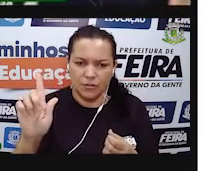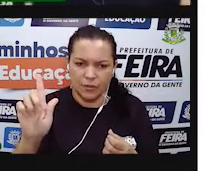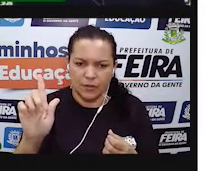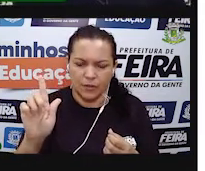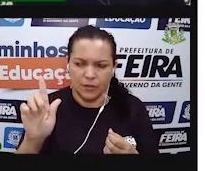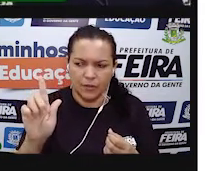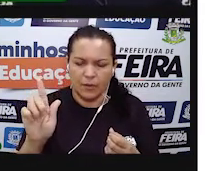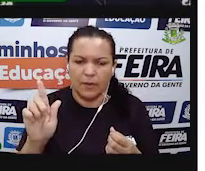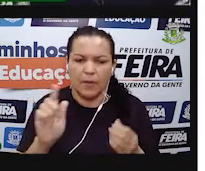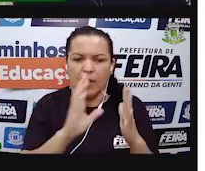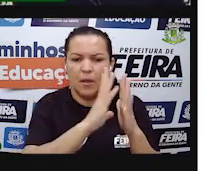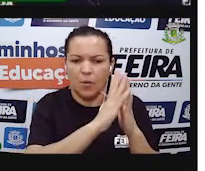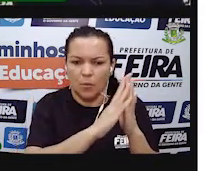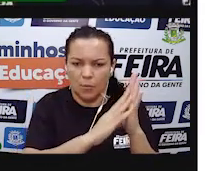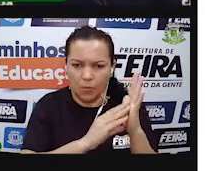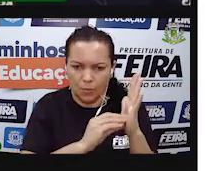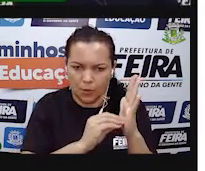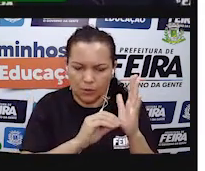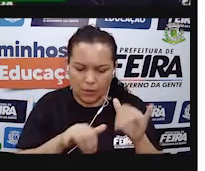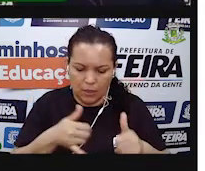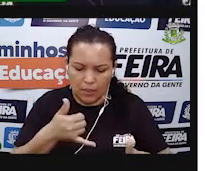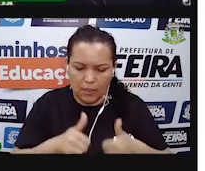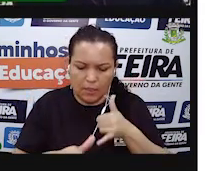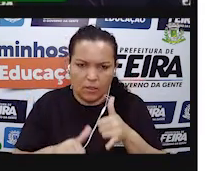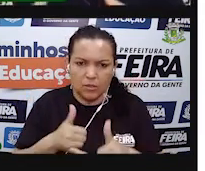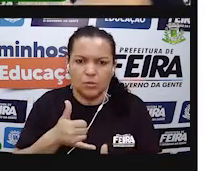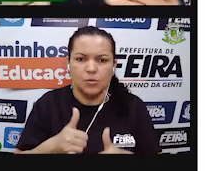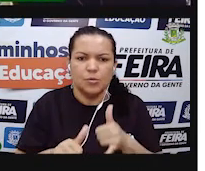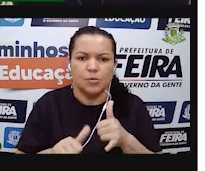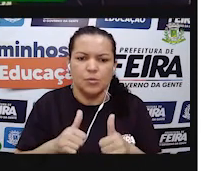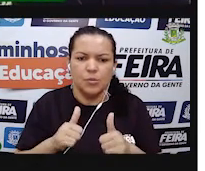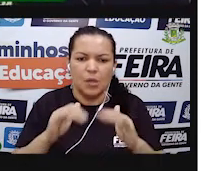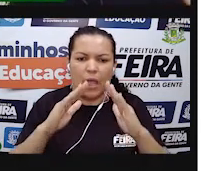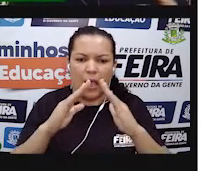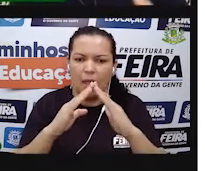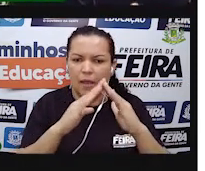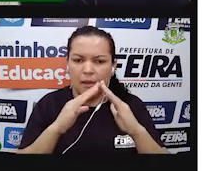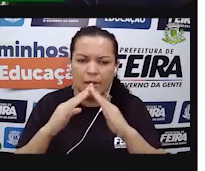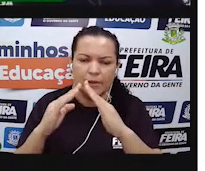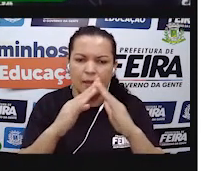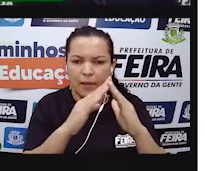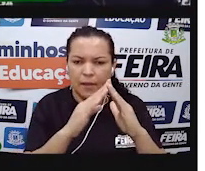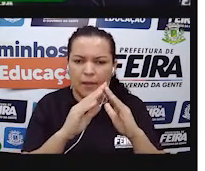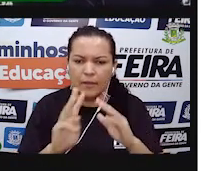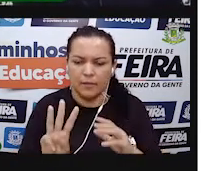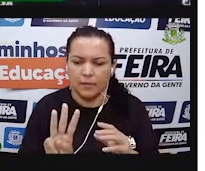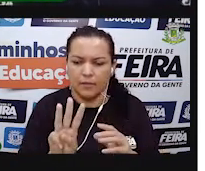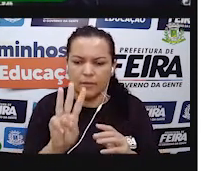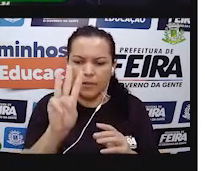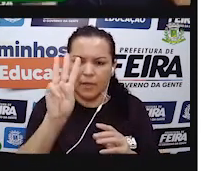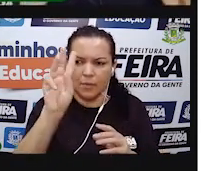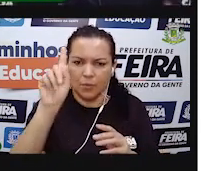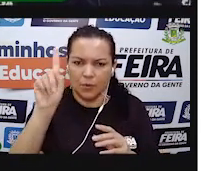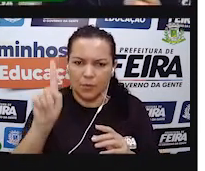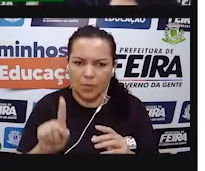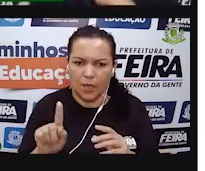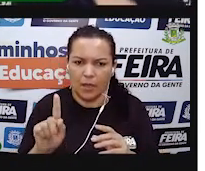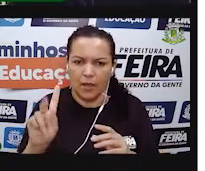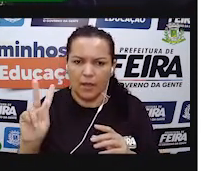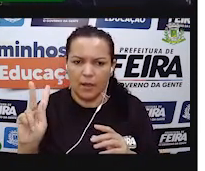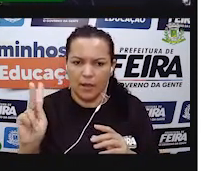medida quilograma, o padrão de medida quilograma. Então, o padrão de energia para o consumo aqui é